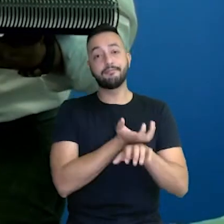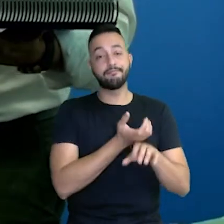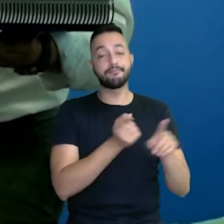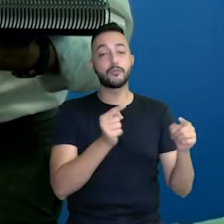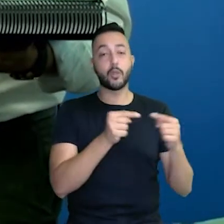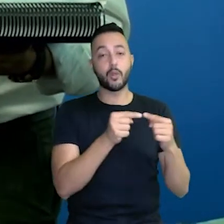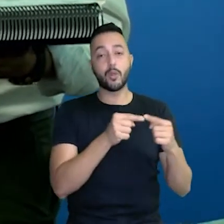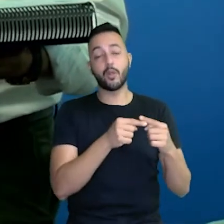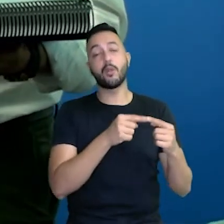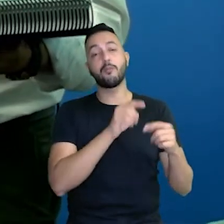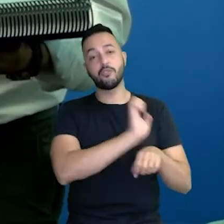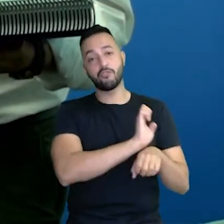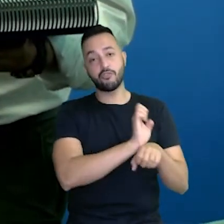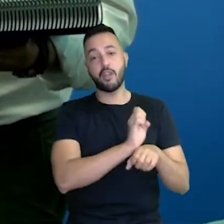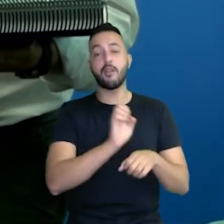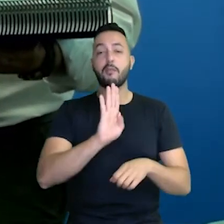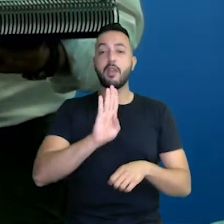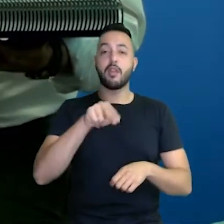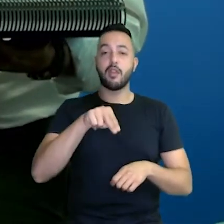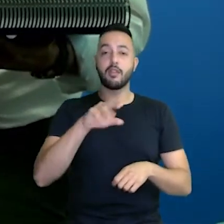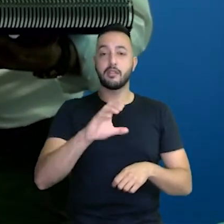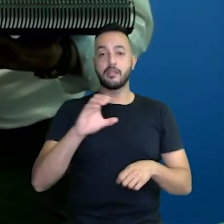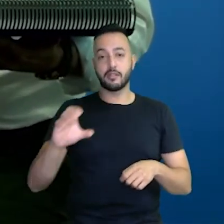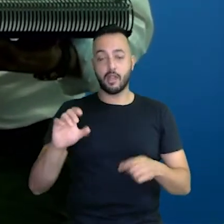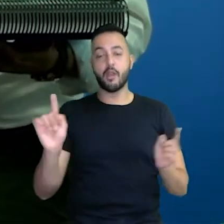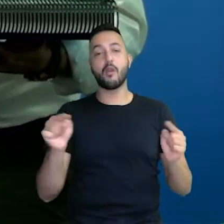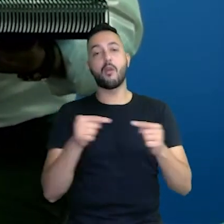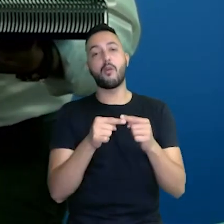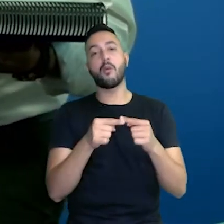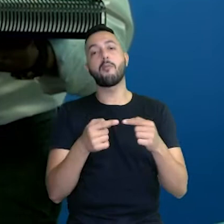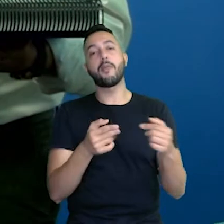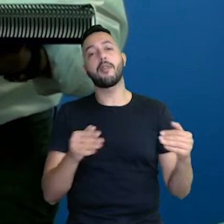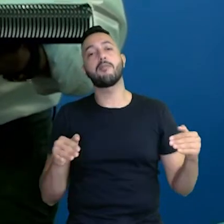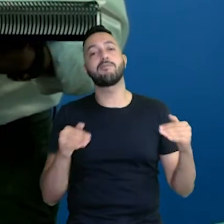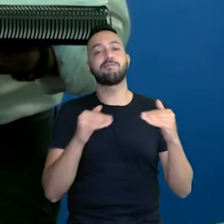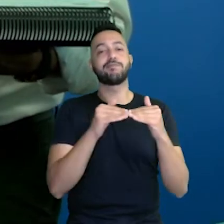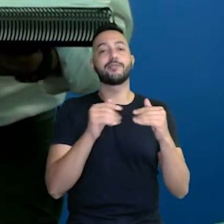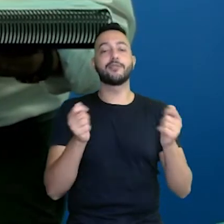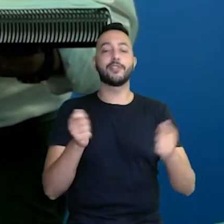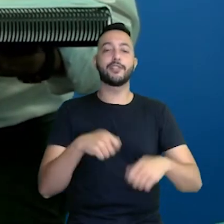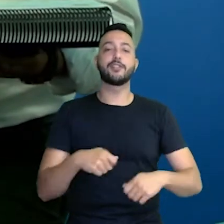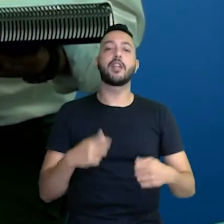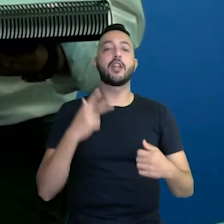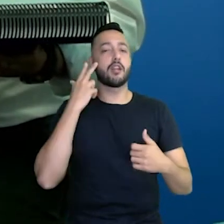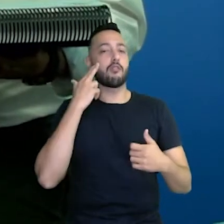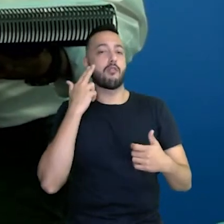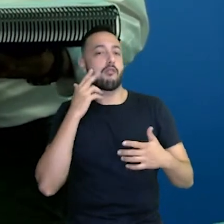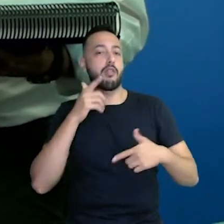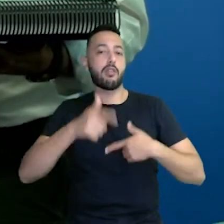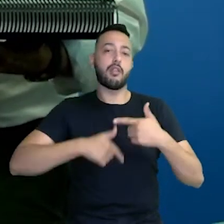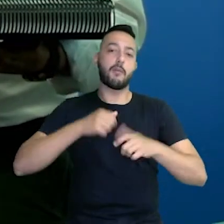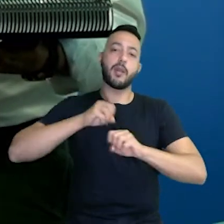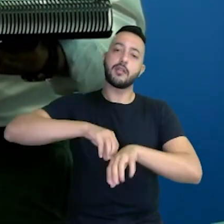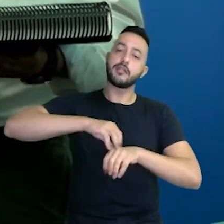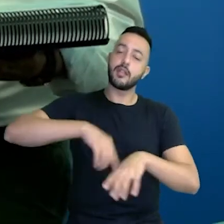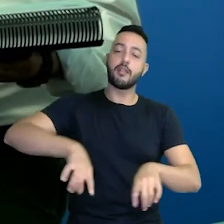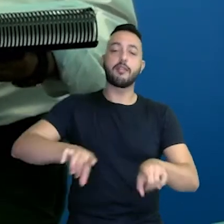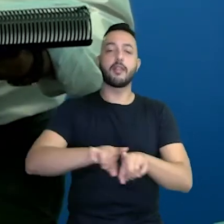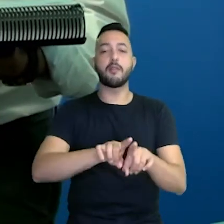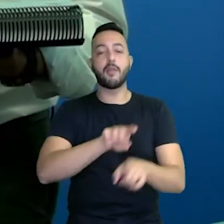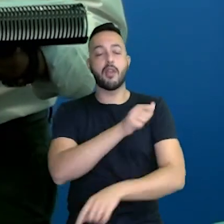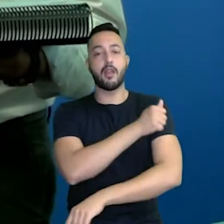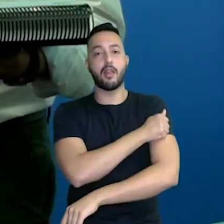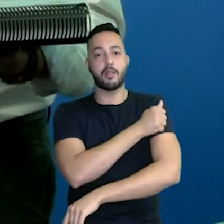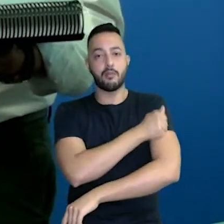Estado e com a BNCC para oferecer essa condição de tranquilidade, tanto para o professor trabalhar, como para os alunos